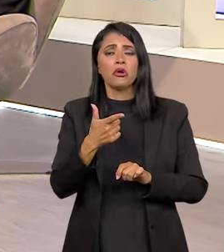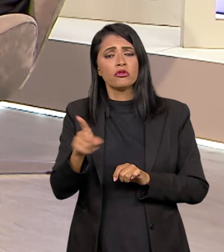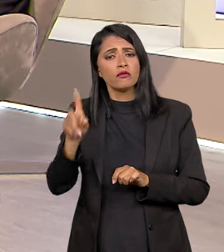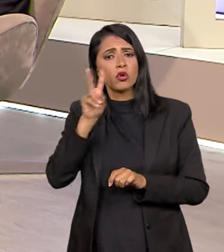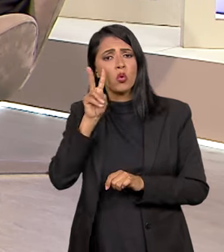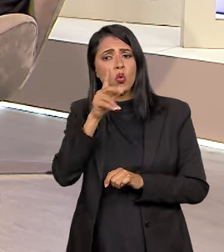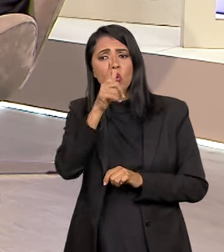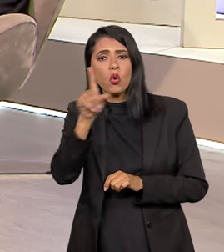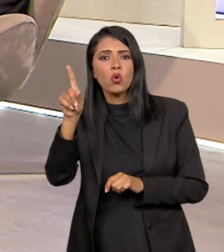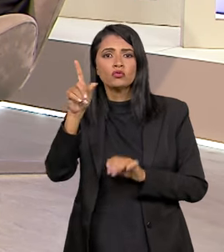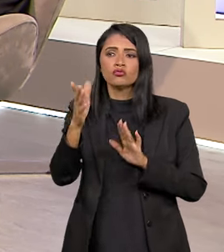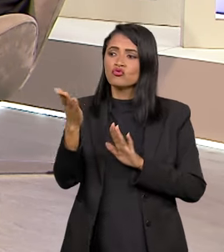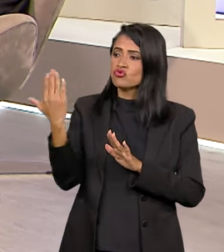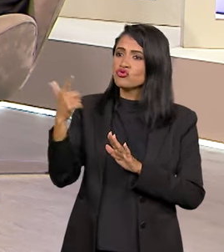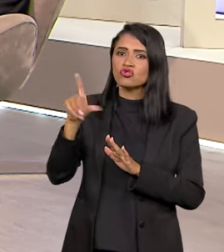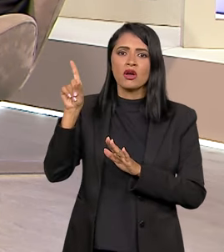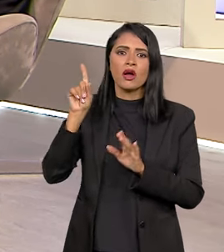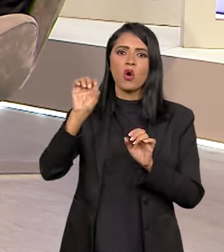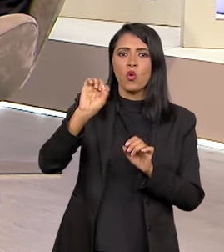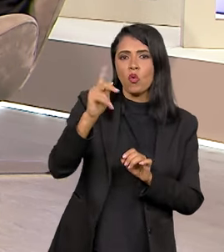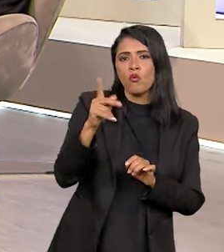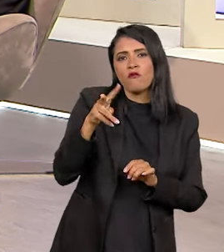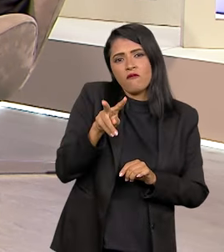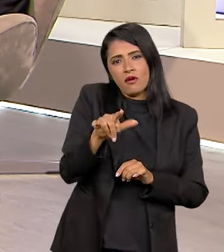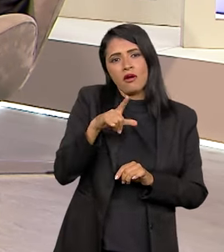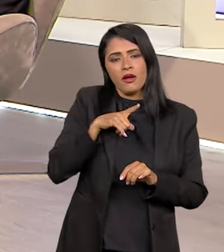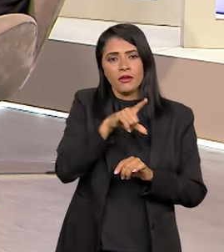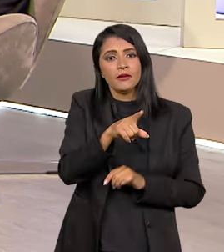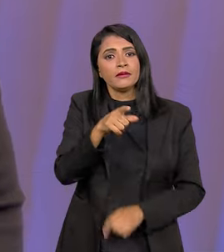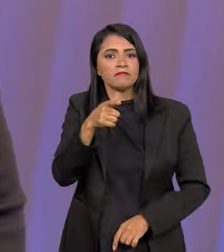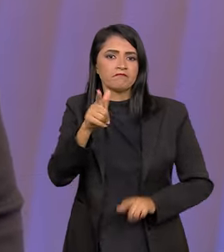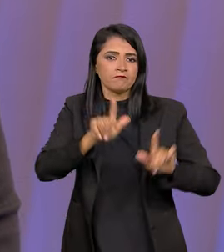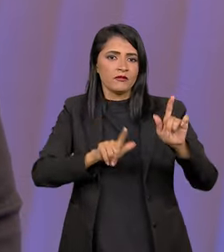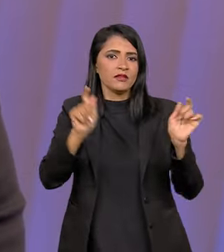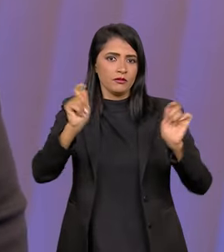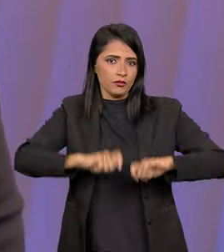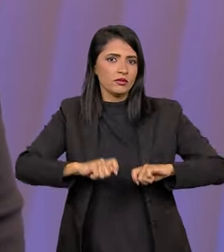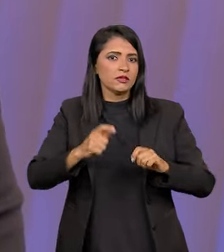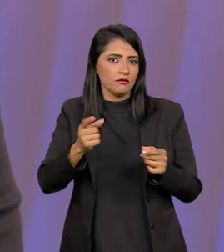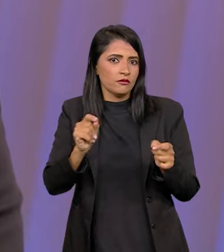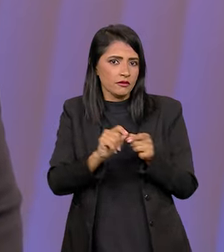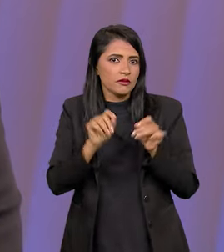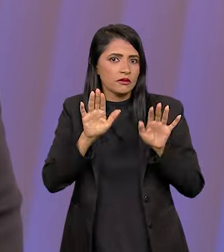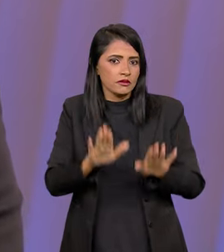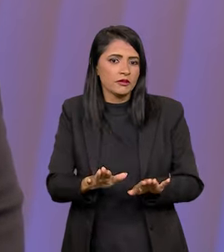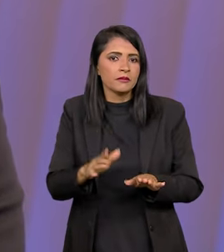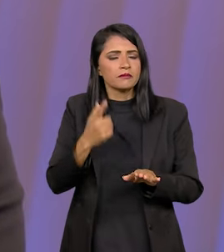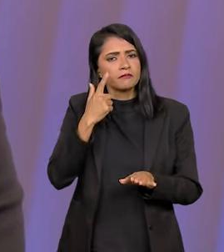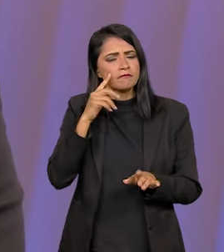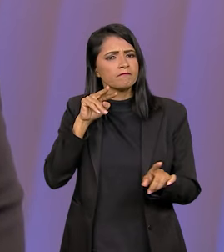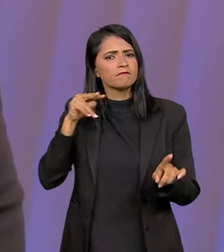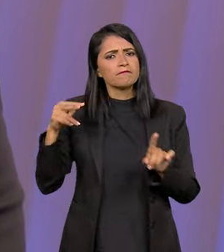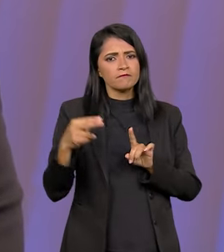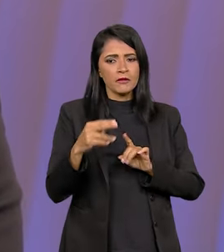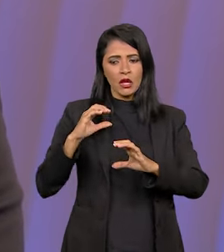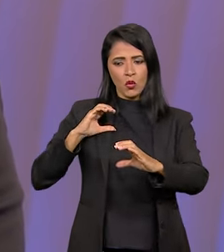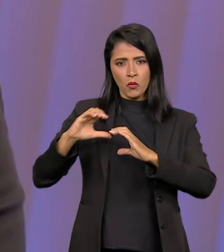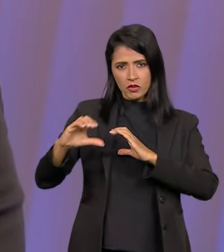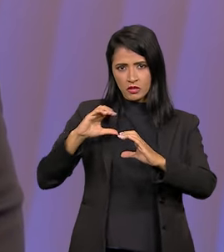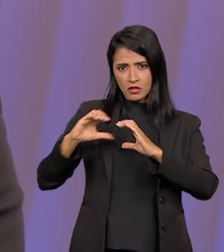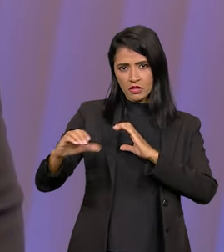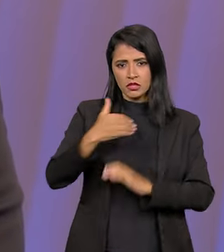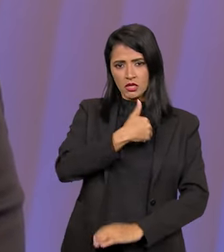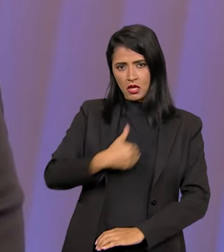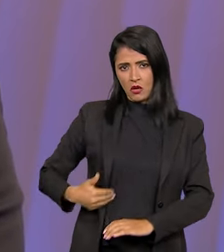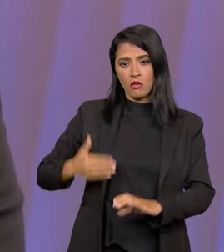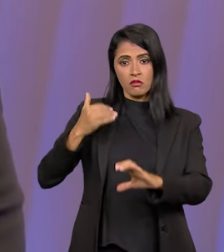você também pode assistir um programa que já passou o que vai passar. A TV vai permitir isso. Do ponto de vista